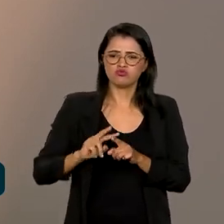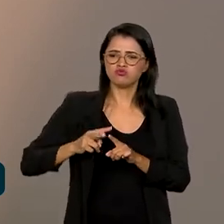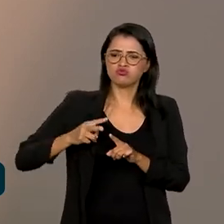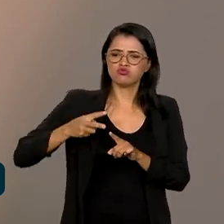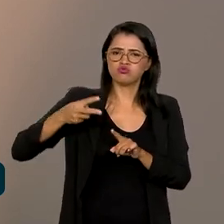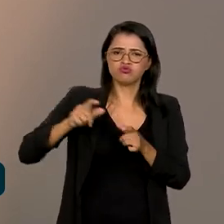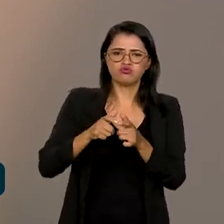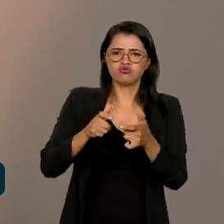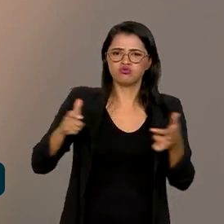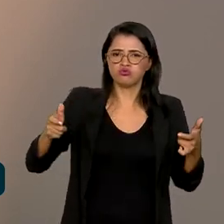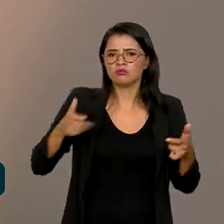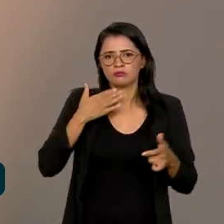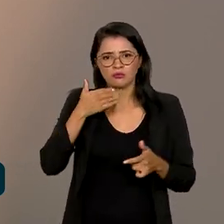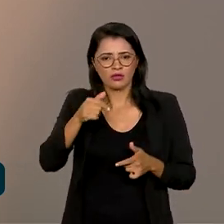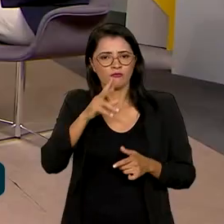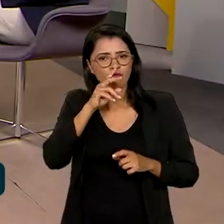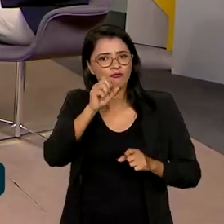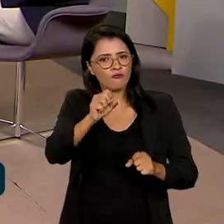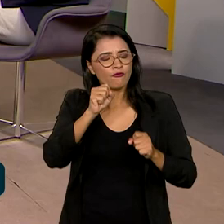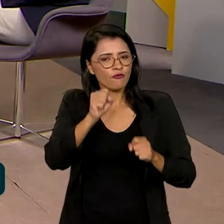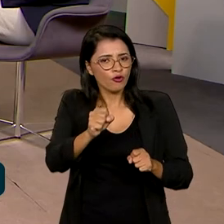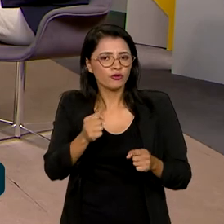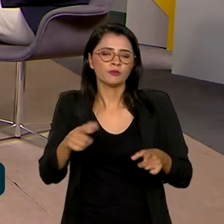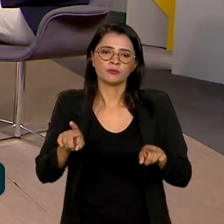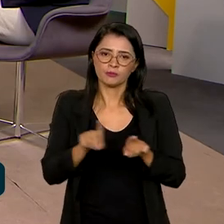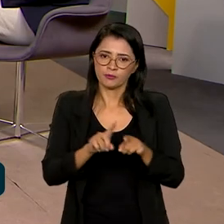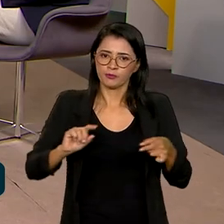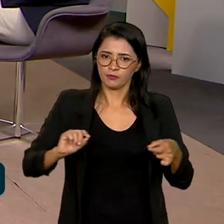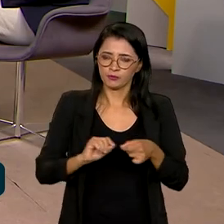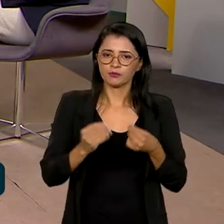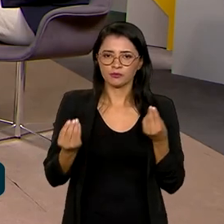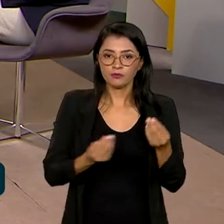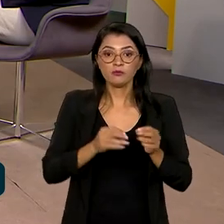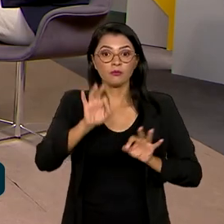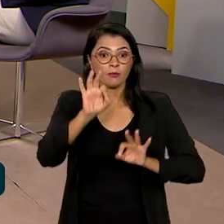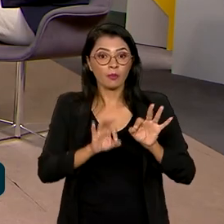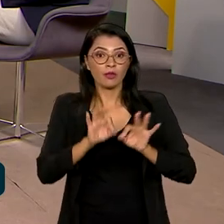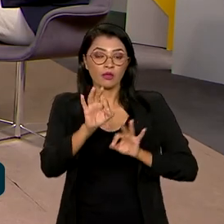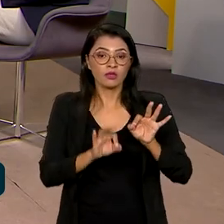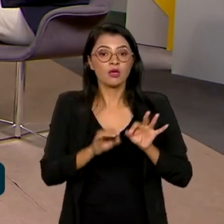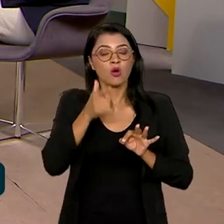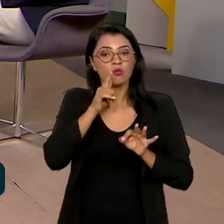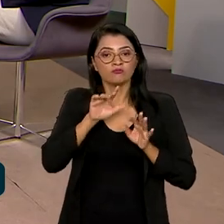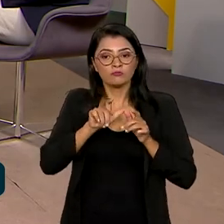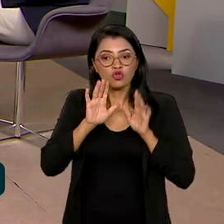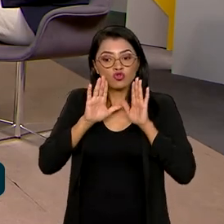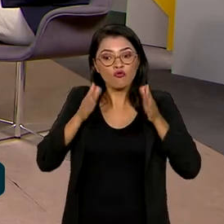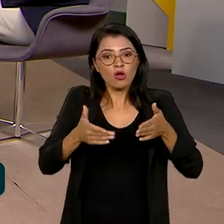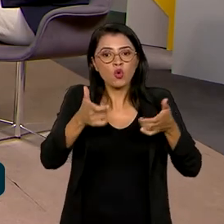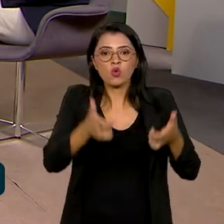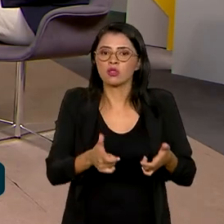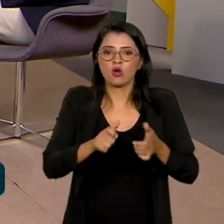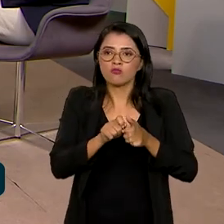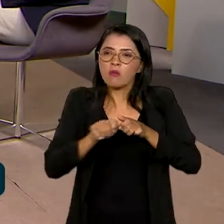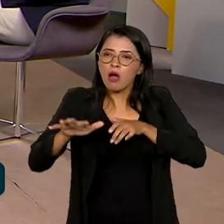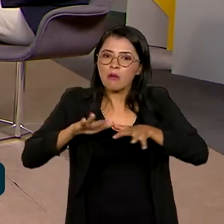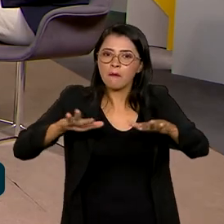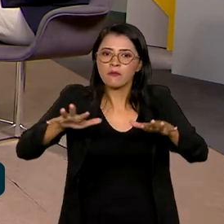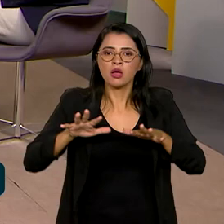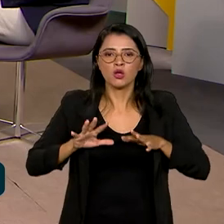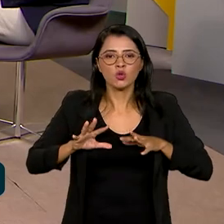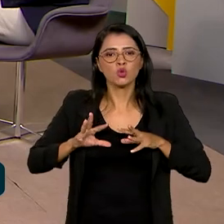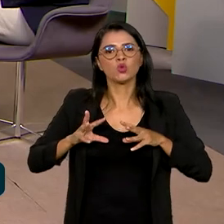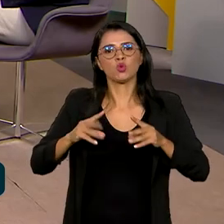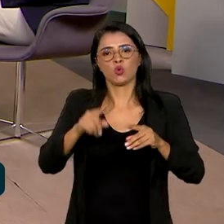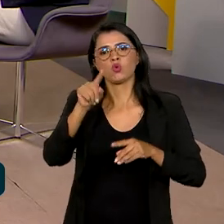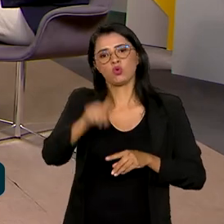maneira muito grande, muito forte. E também estamos fazendo com essa ação o plano de descentralização do fomento. Então, todas essas